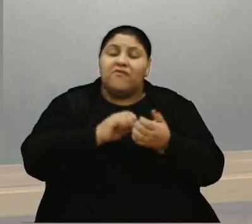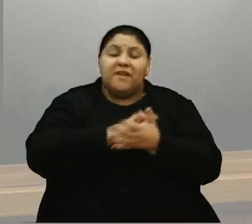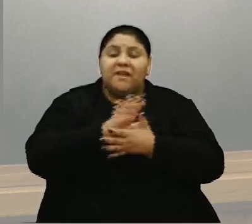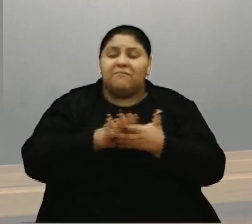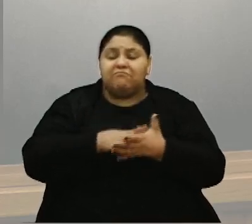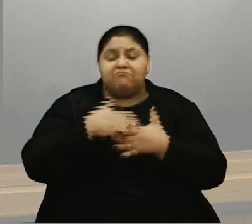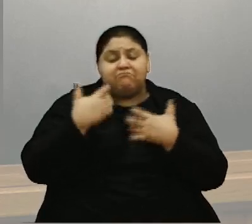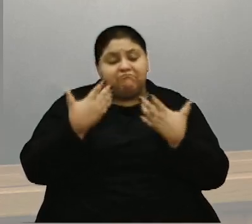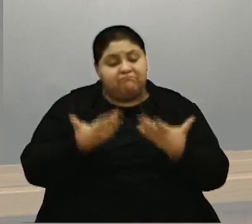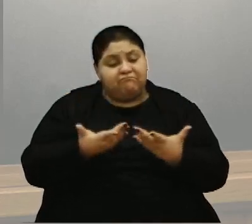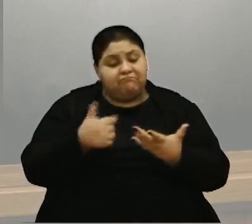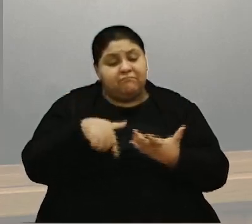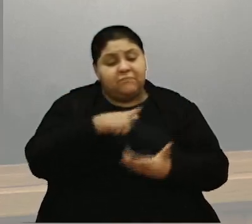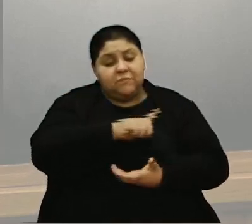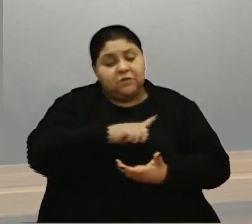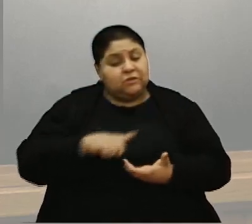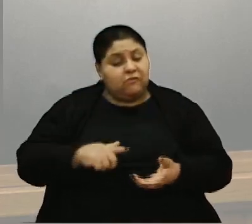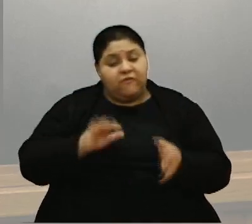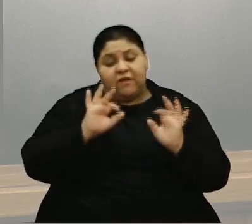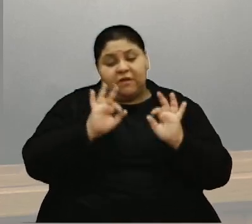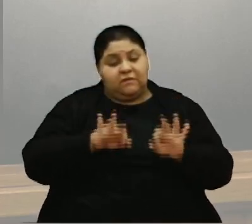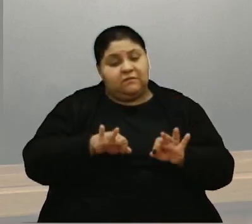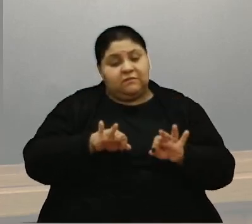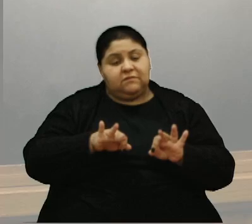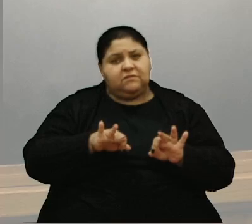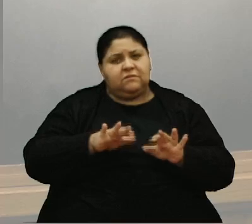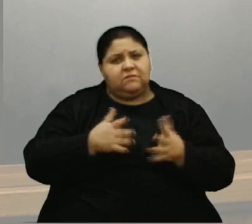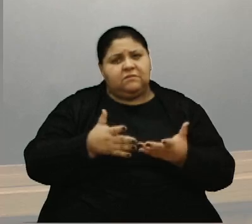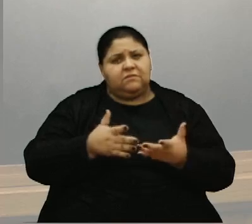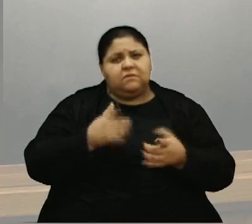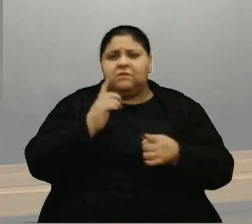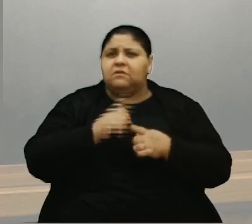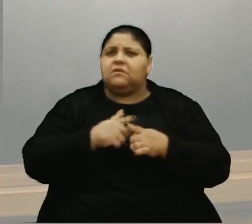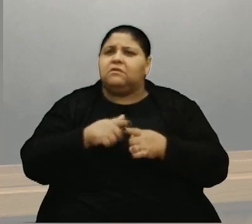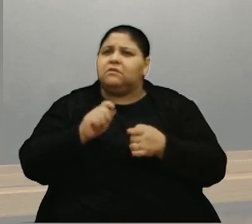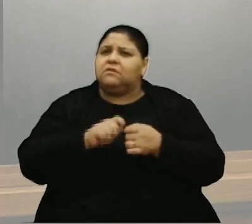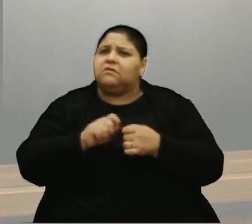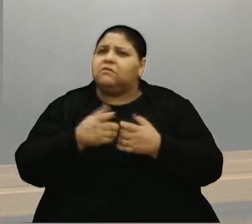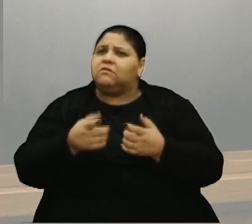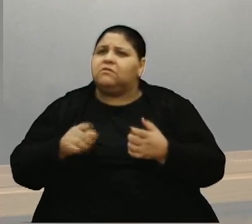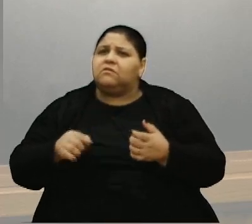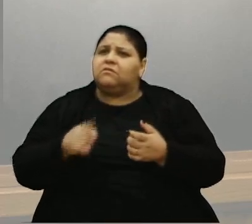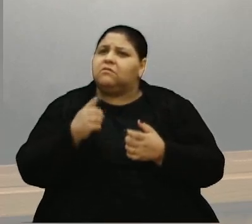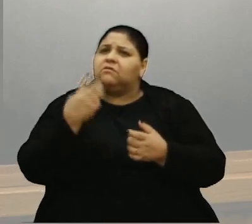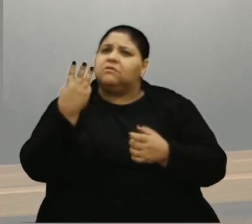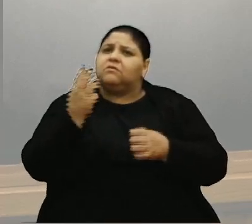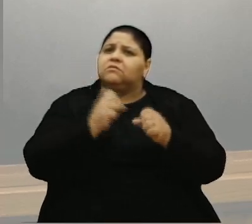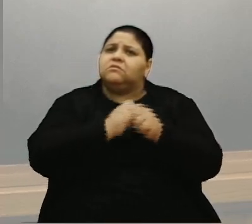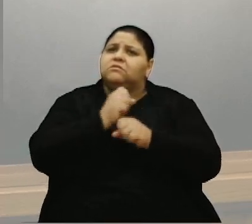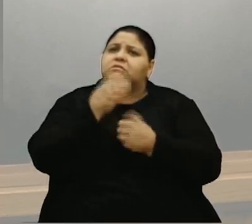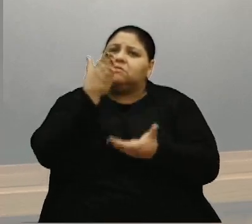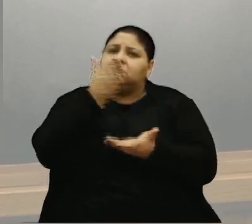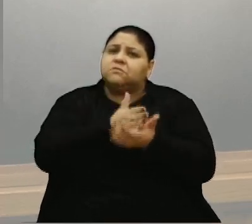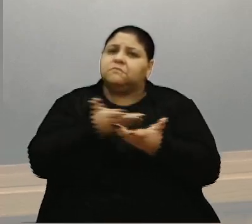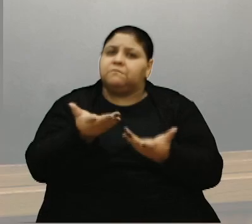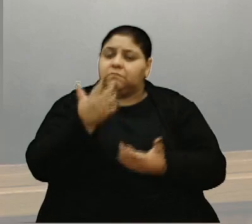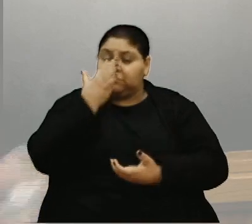Bom, este governo está terminando o seu mandato. Por que não fez isso nos últimos três anos e meio? Então,